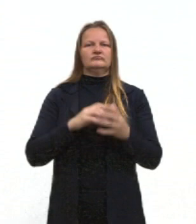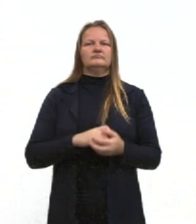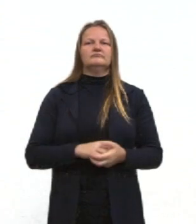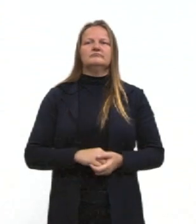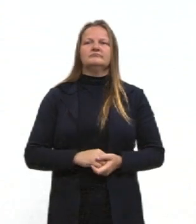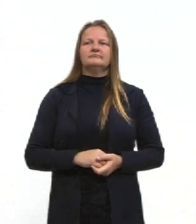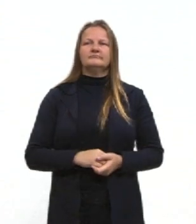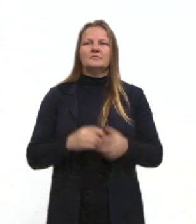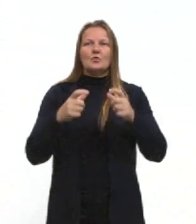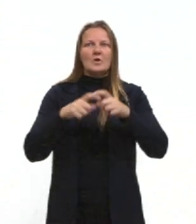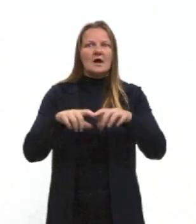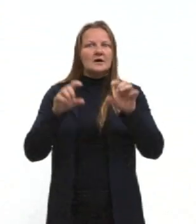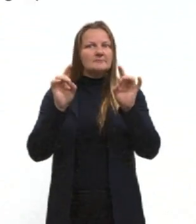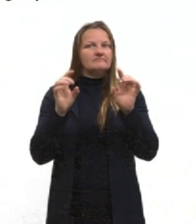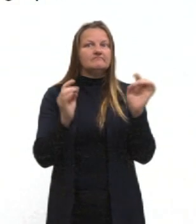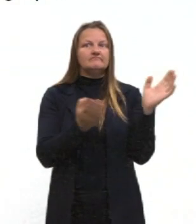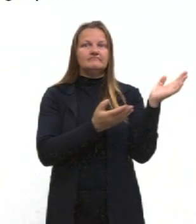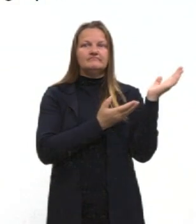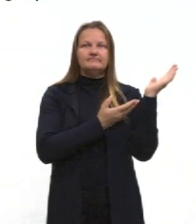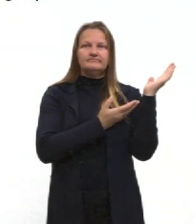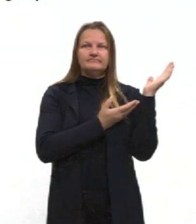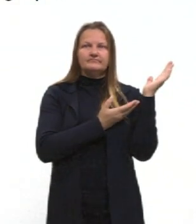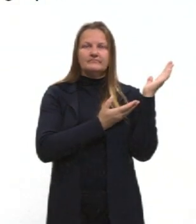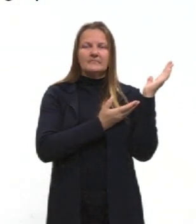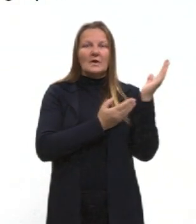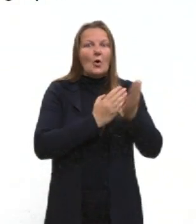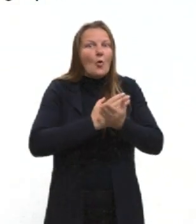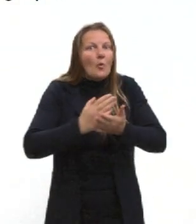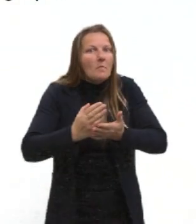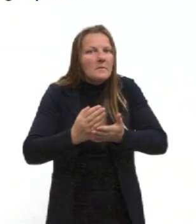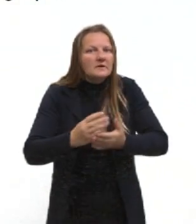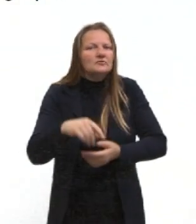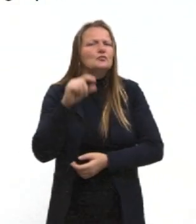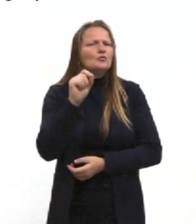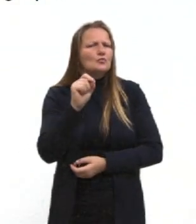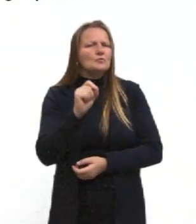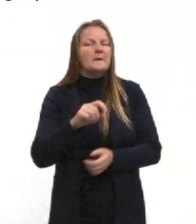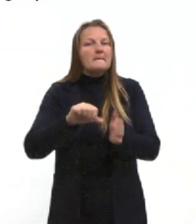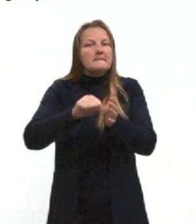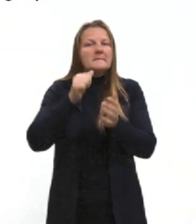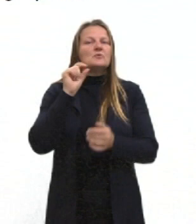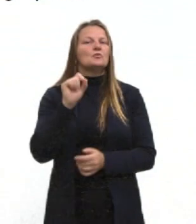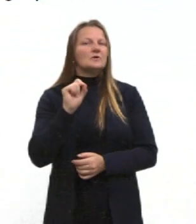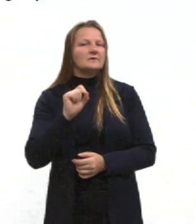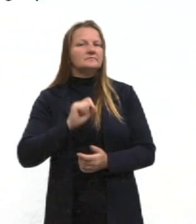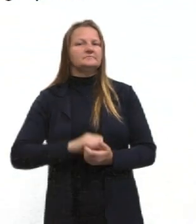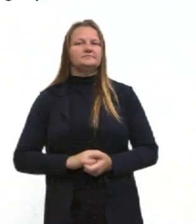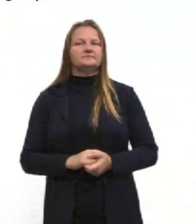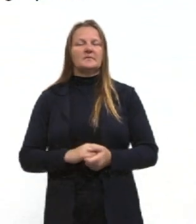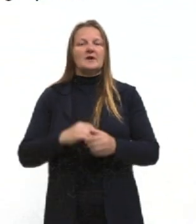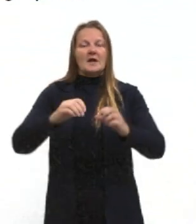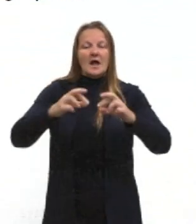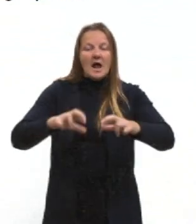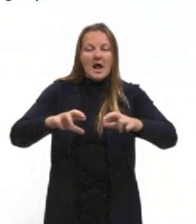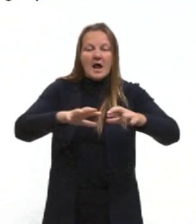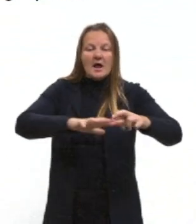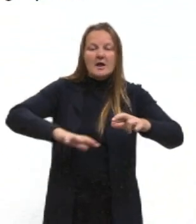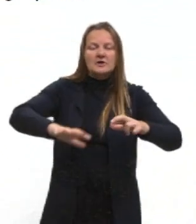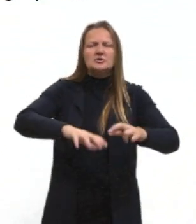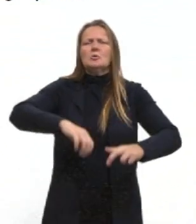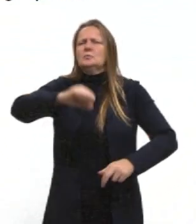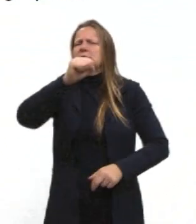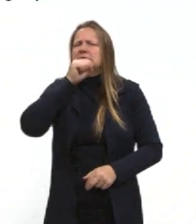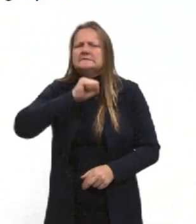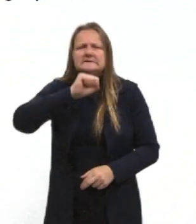Vamos entrar então aqui já em uma. Gurizada, primeiro lugar, tá, é uma região muito antiga,